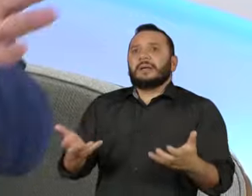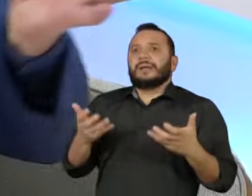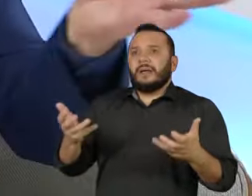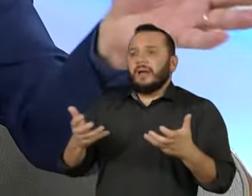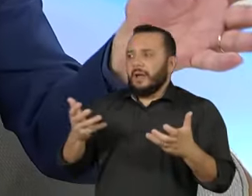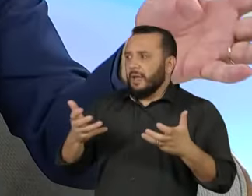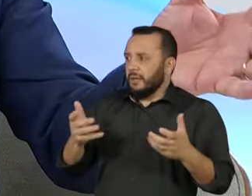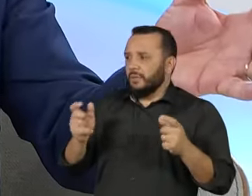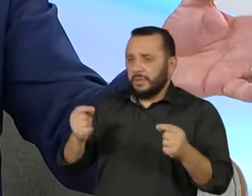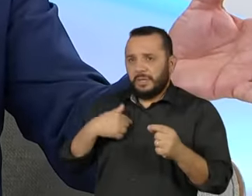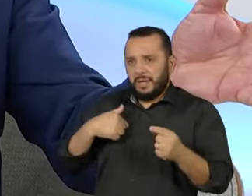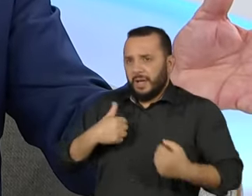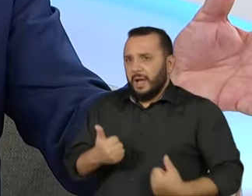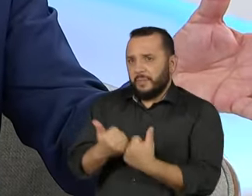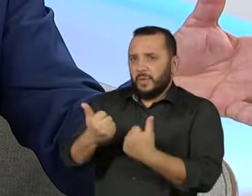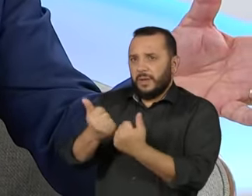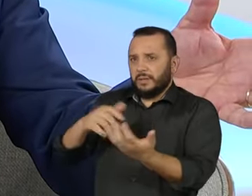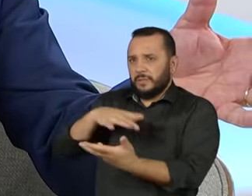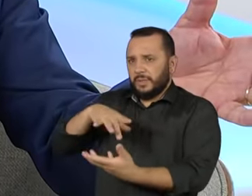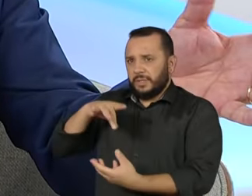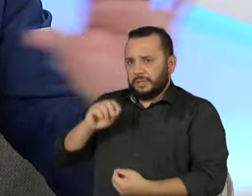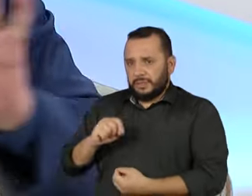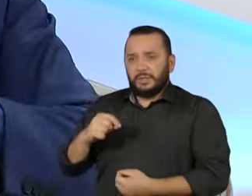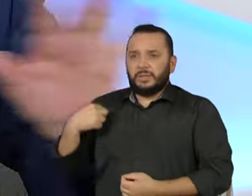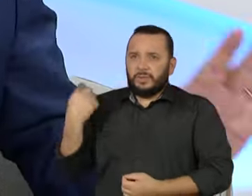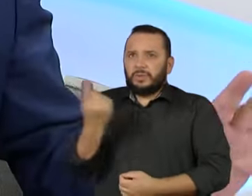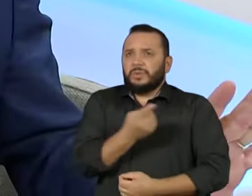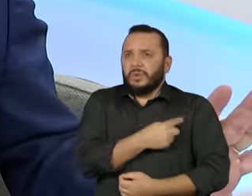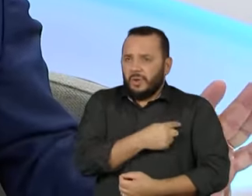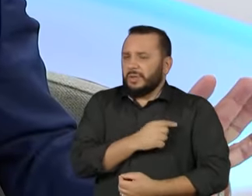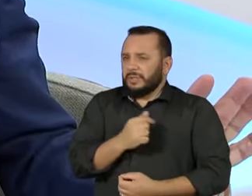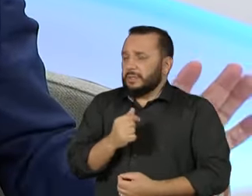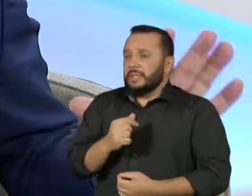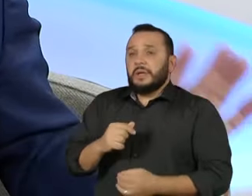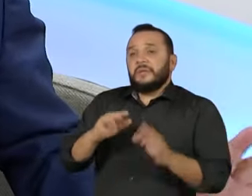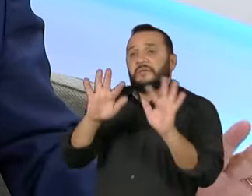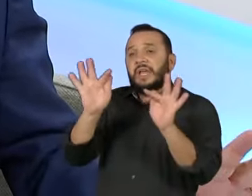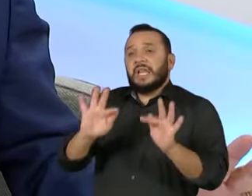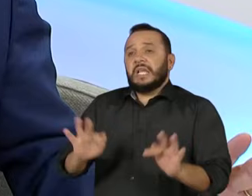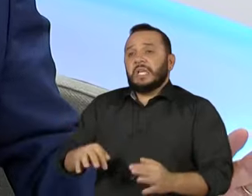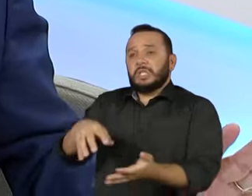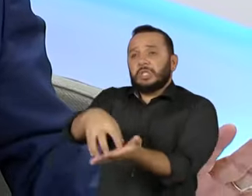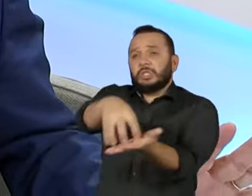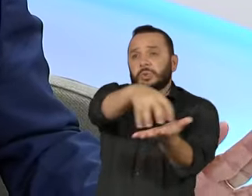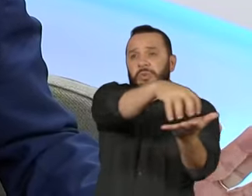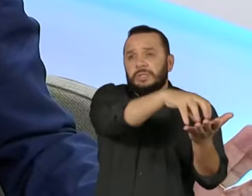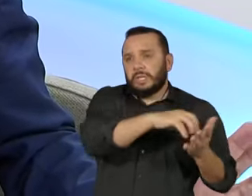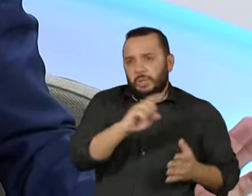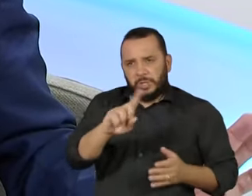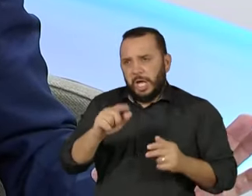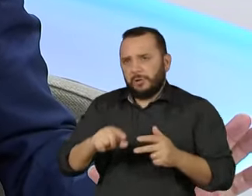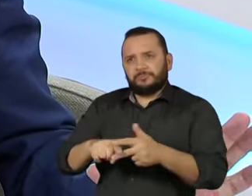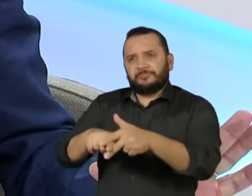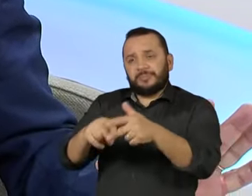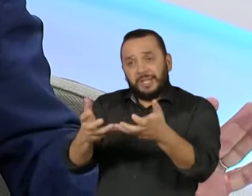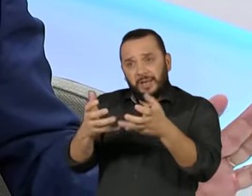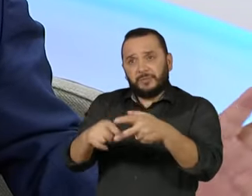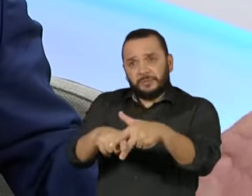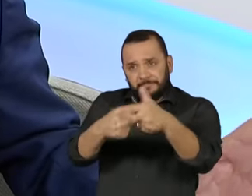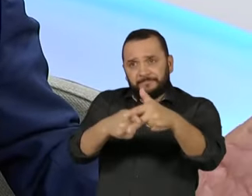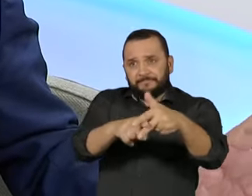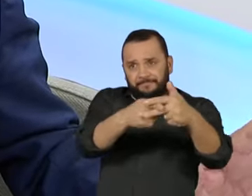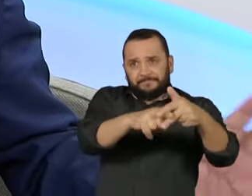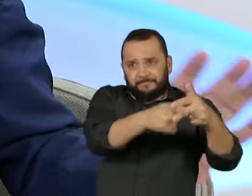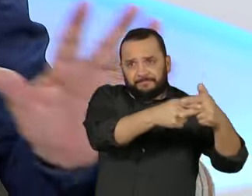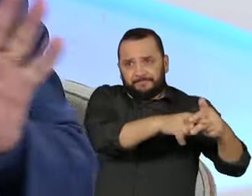Dizer que ela é feliz com as instituições que nós temos aí não é verdade. Nós queremos aperfeiçoar essas instituições. Nós queremos